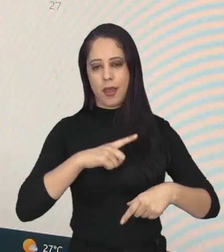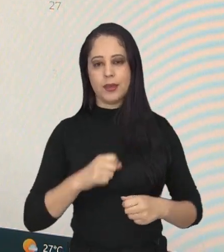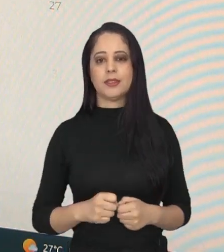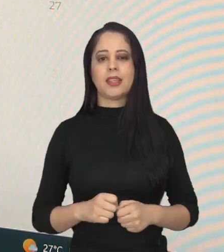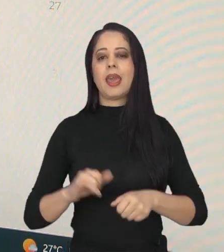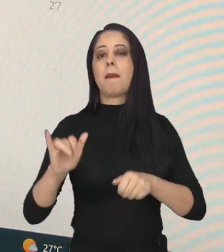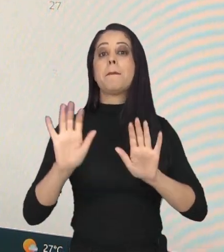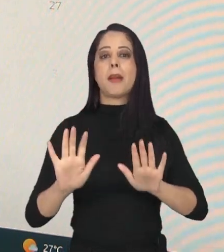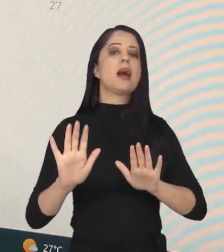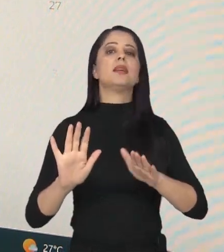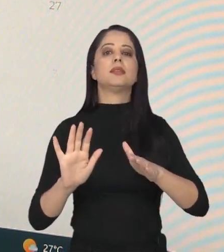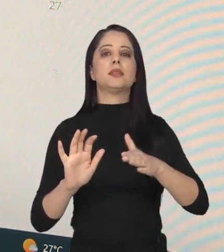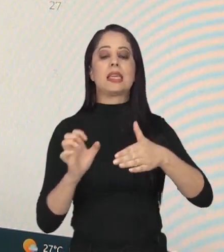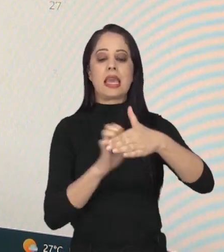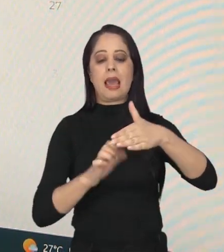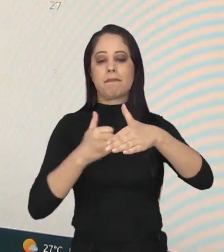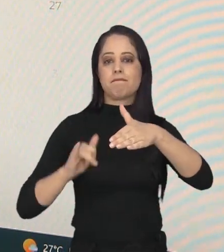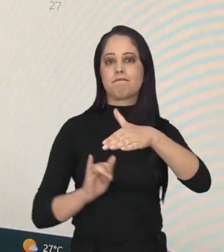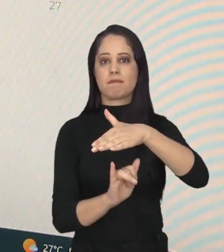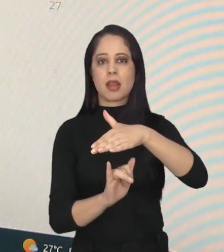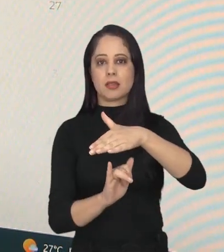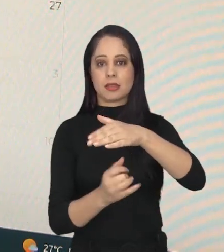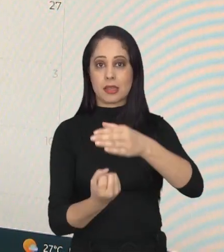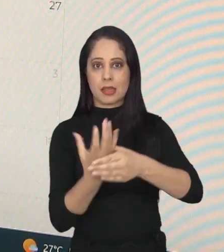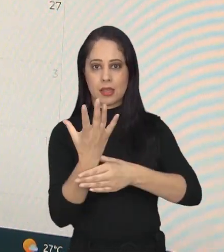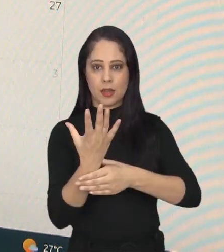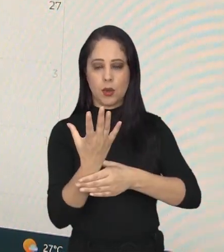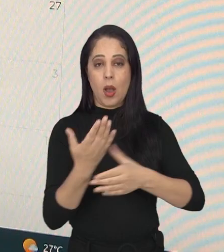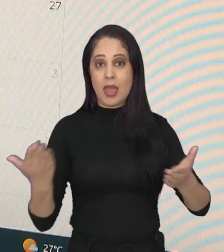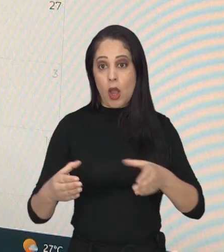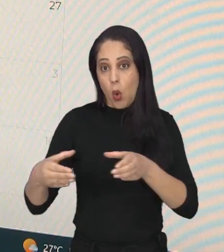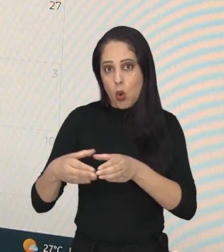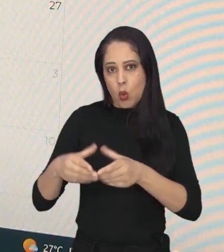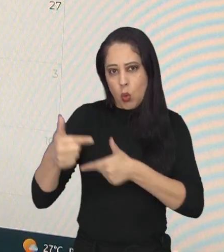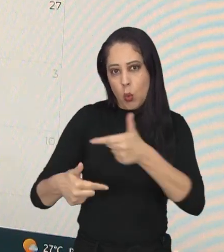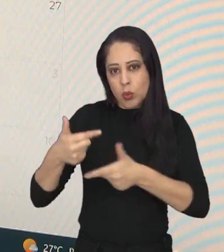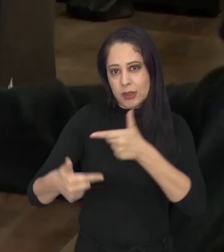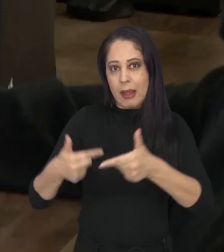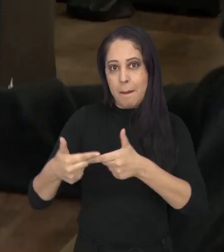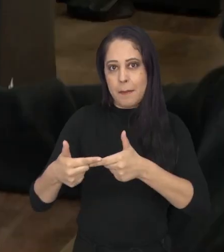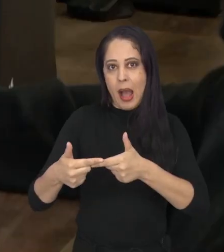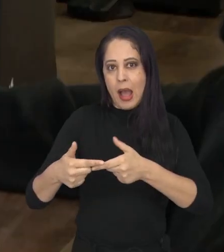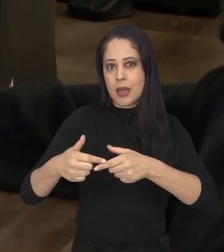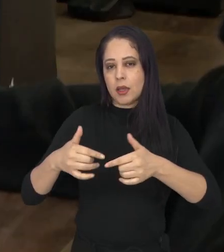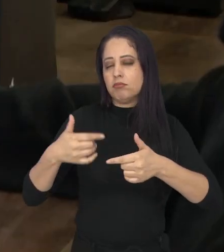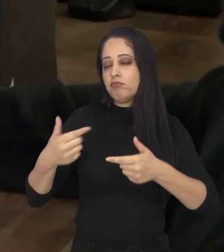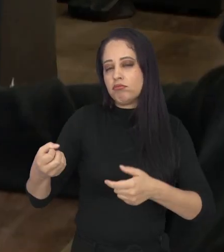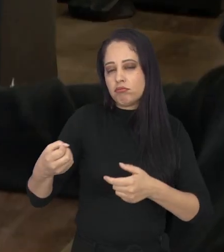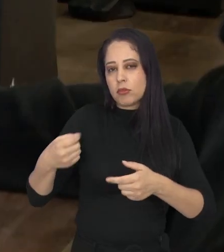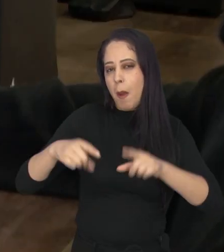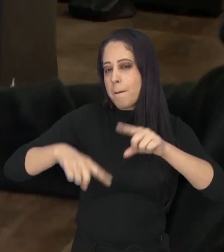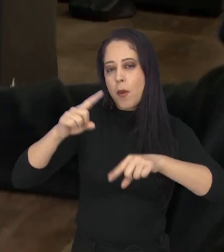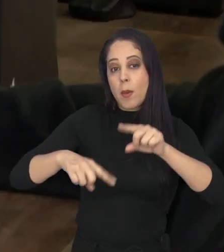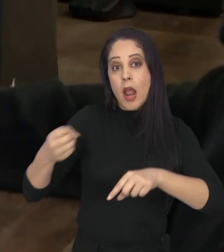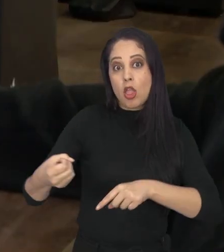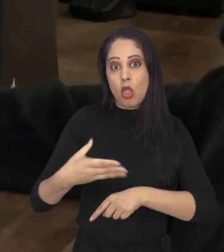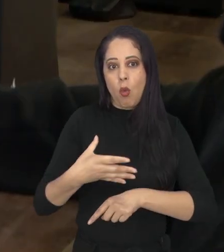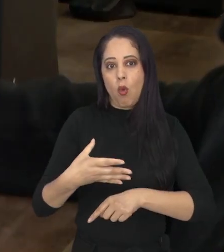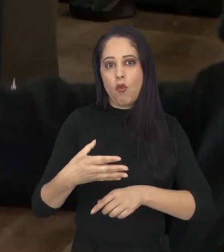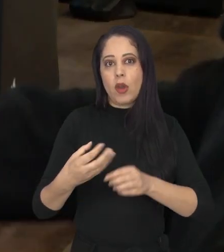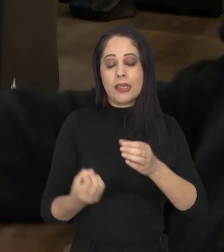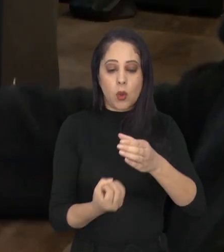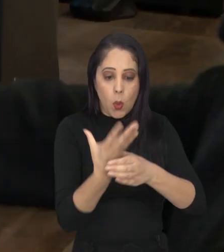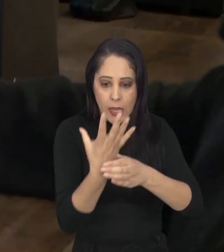transformaram numa startup e agora a equipe trabalha num novo produto. Eles estão desenvolvendo uma